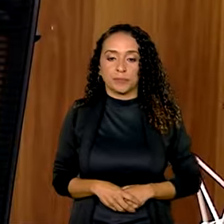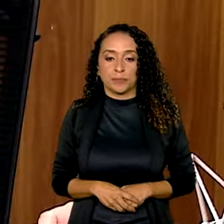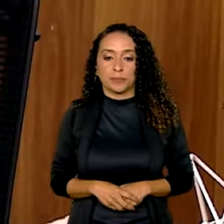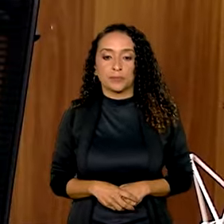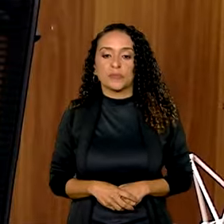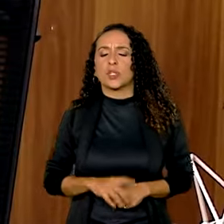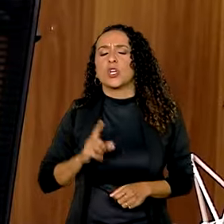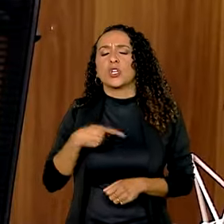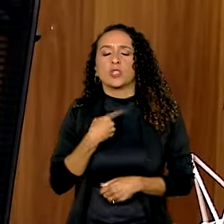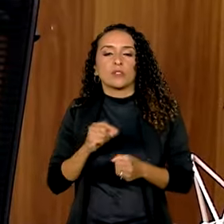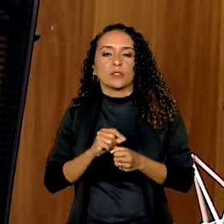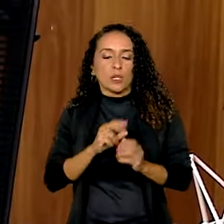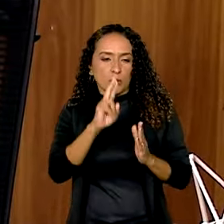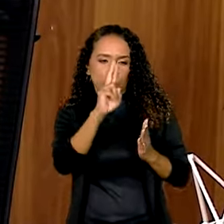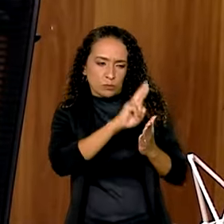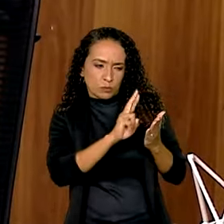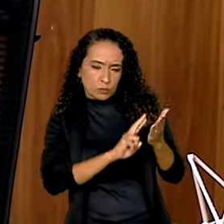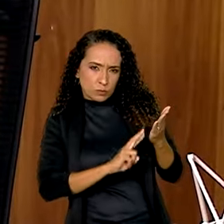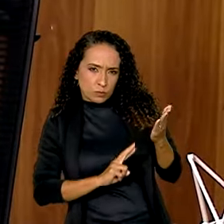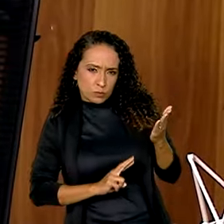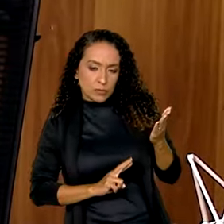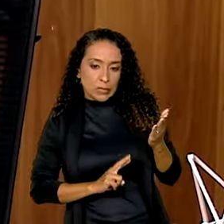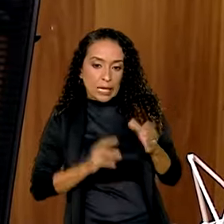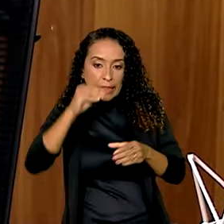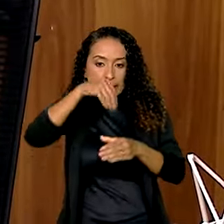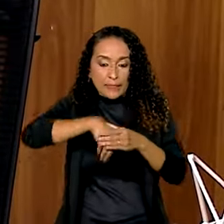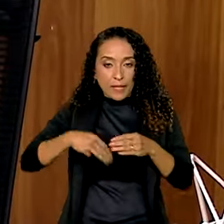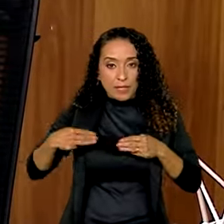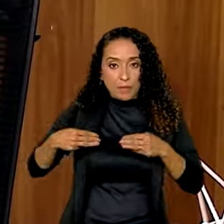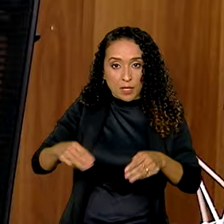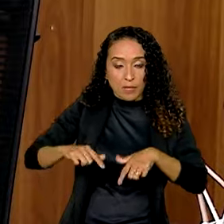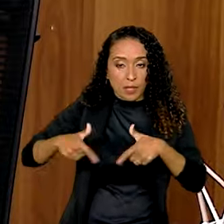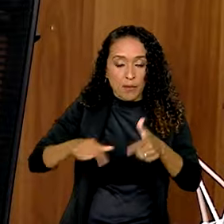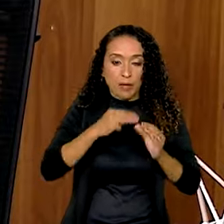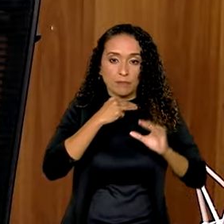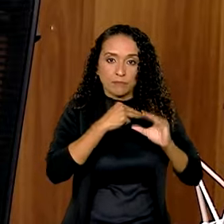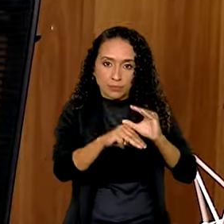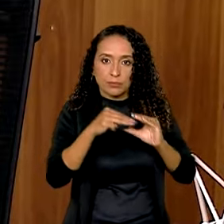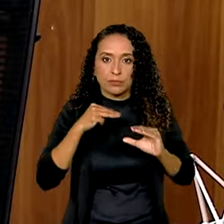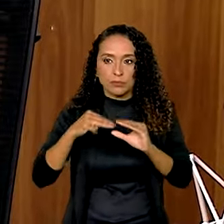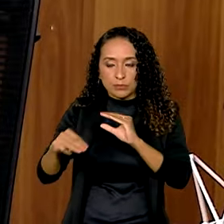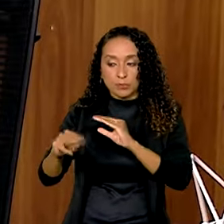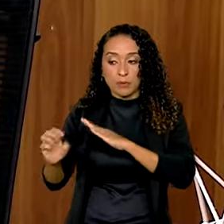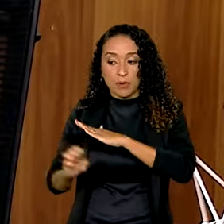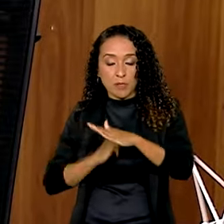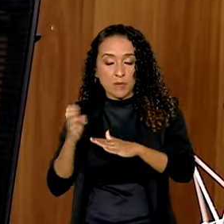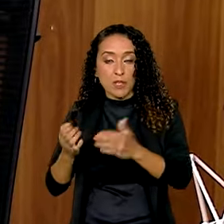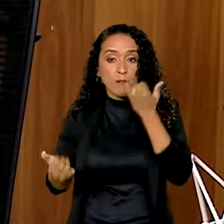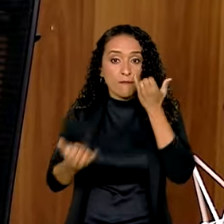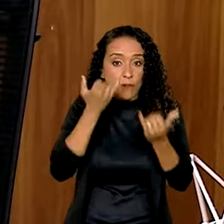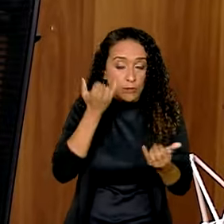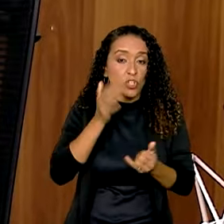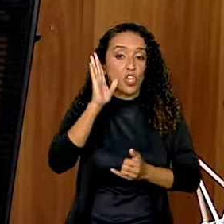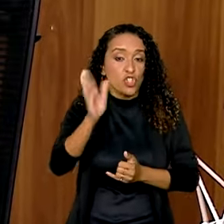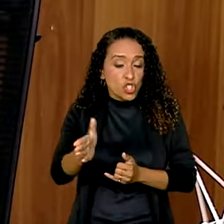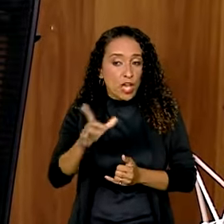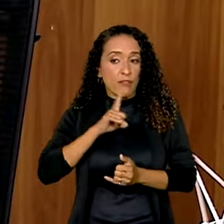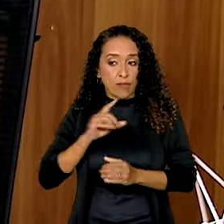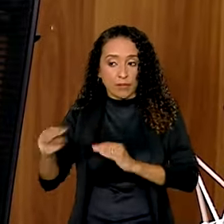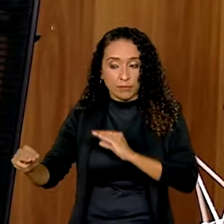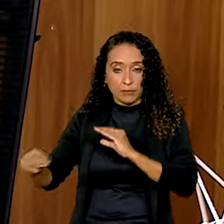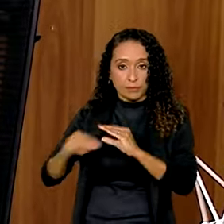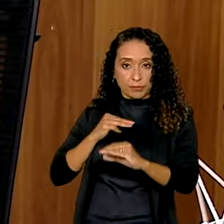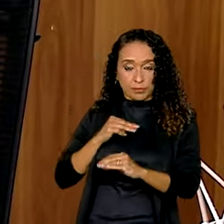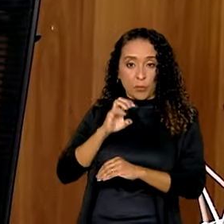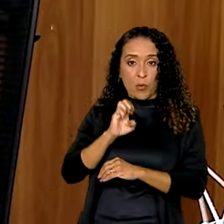A gente vai fazer um relatório no Ministério do Trabalho para enviar para as empresas com informações que já vêm delas pelo